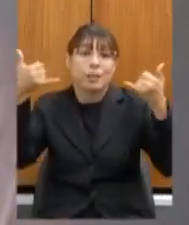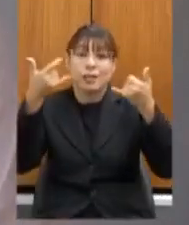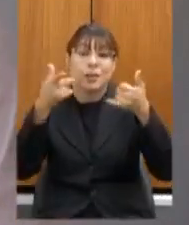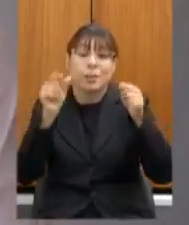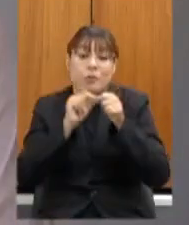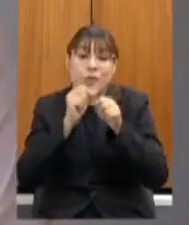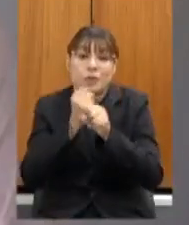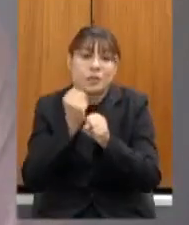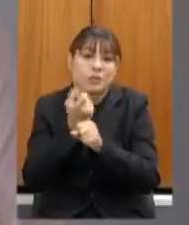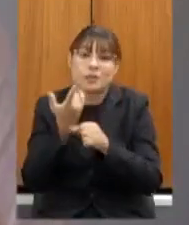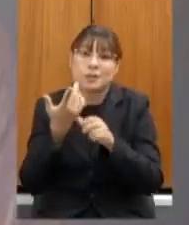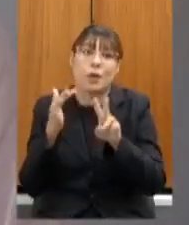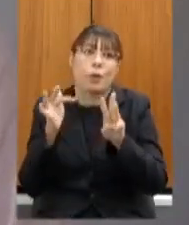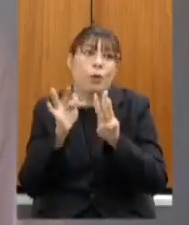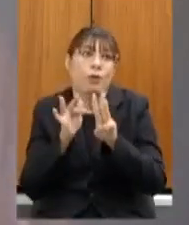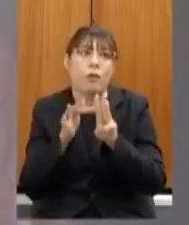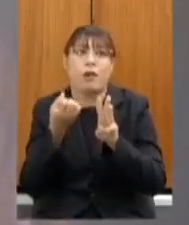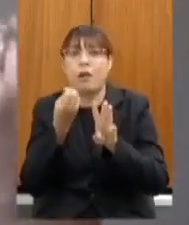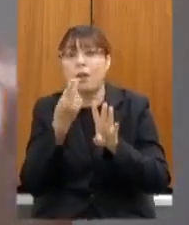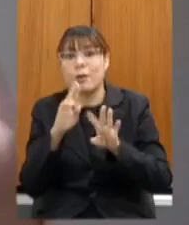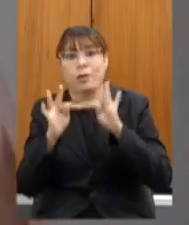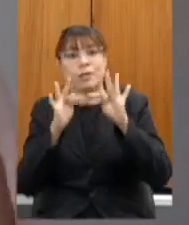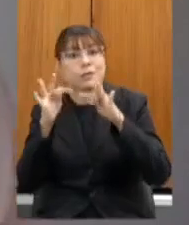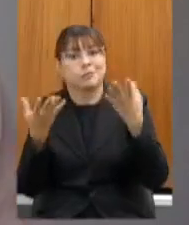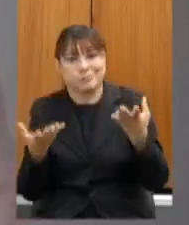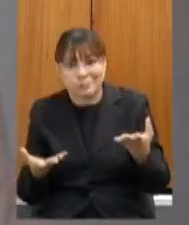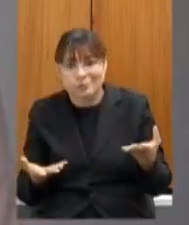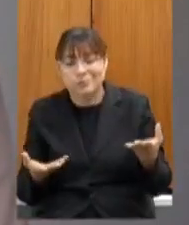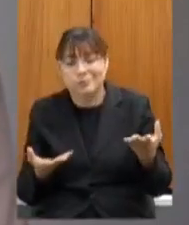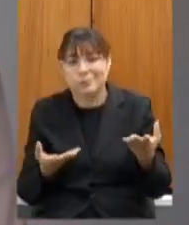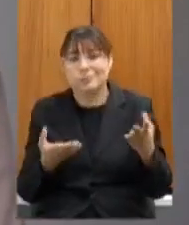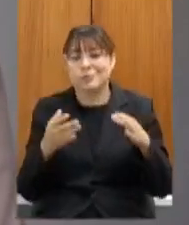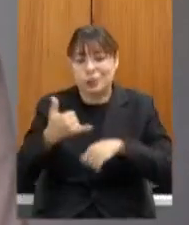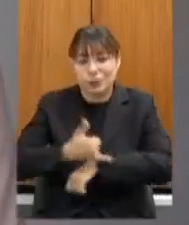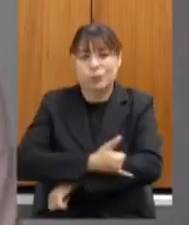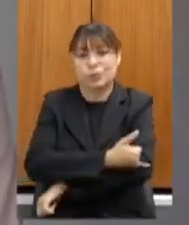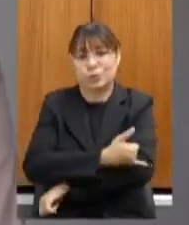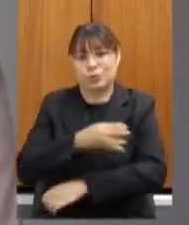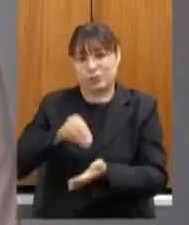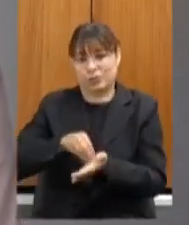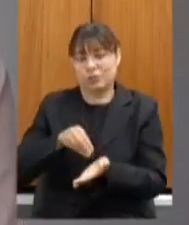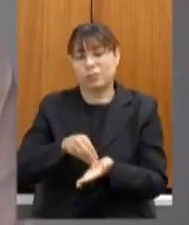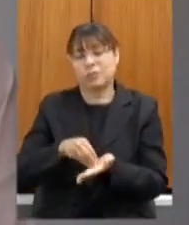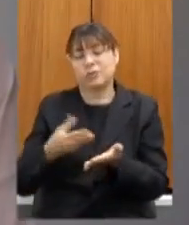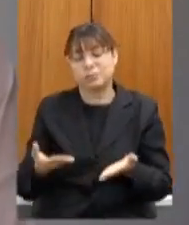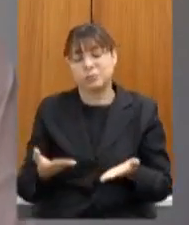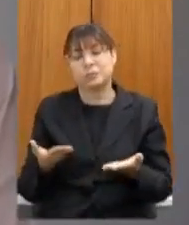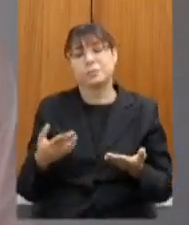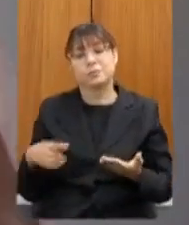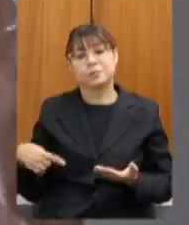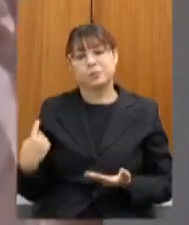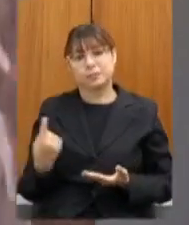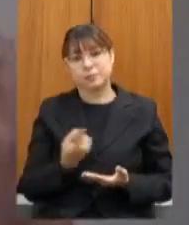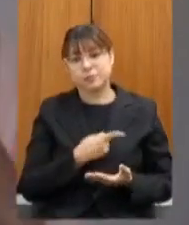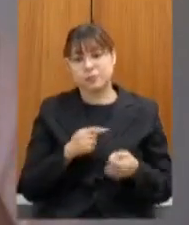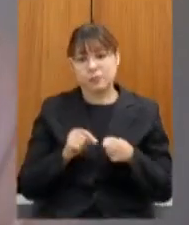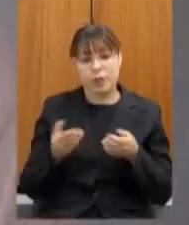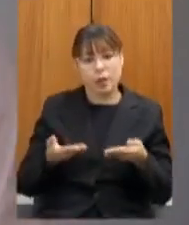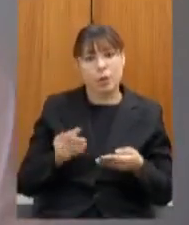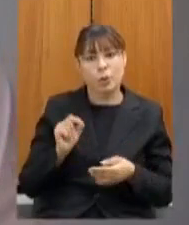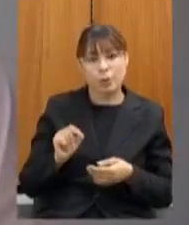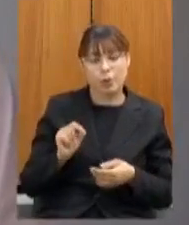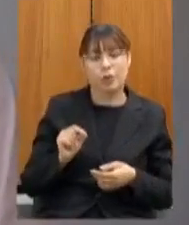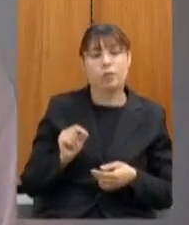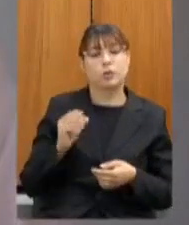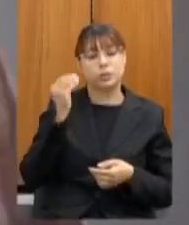a ter o equipamento mas pela situação de infraestrutura então o que a gente vem fazendo agora é conseguir fazer um